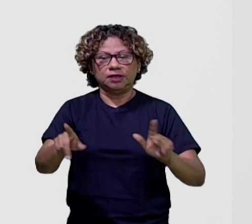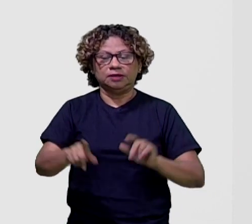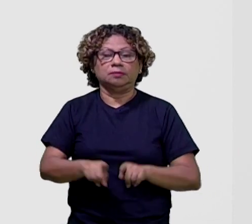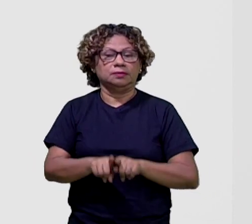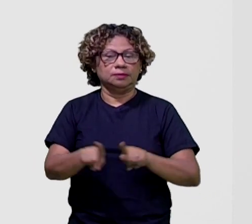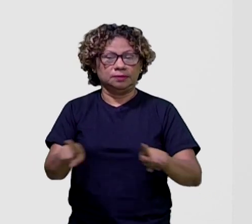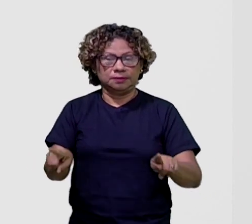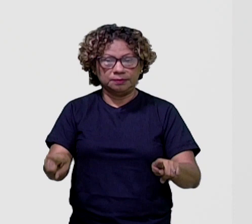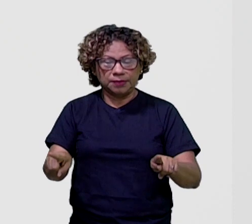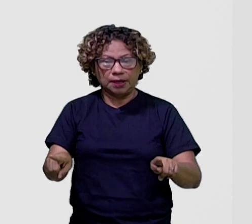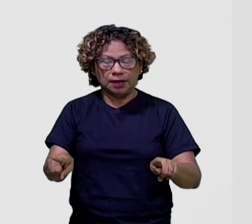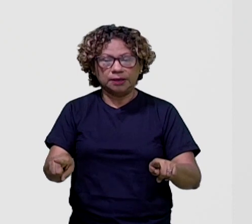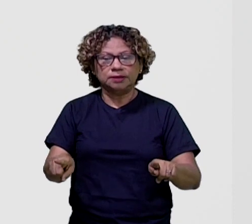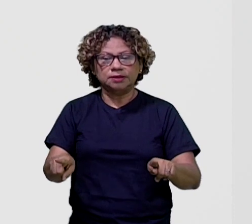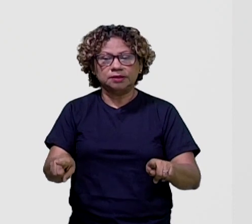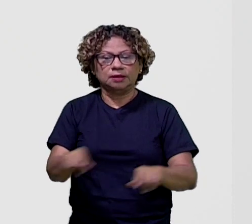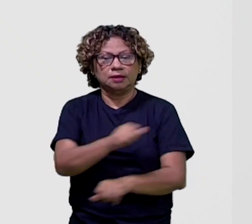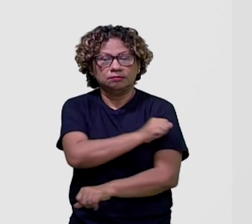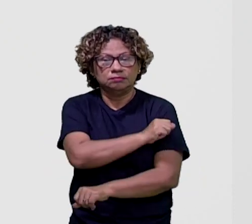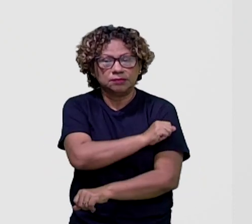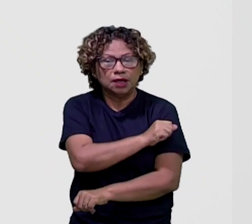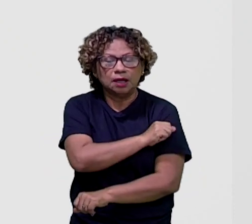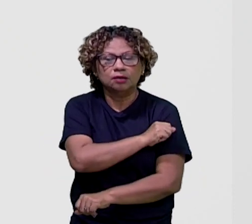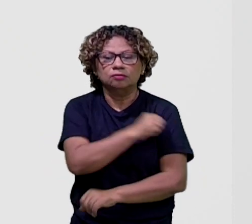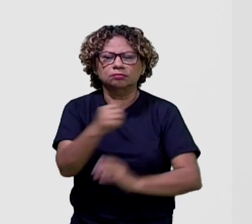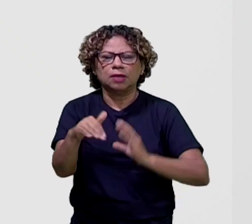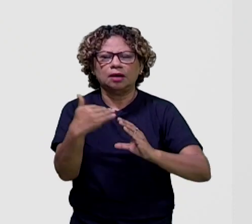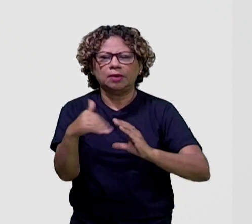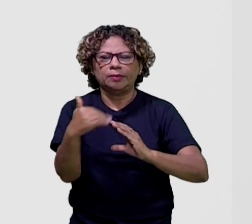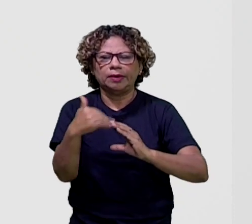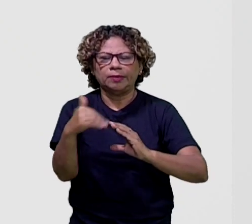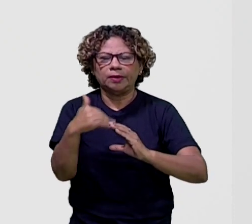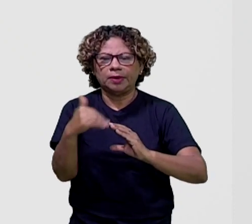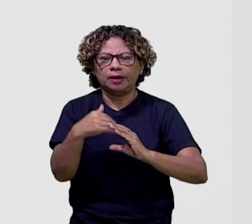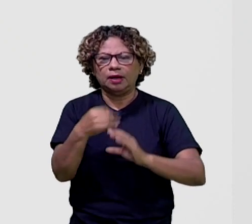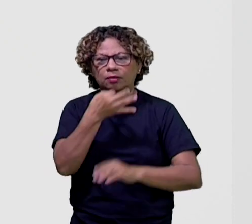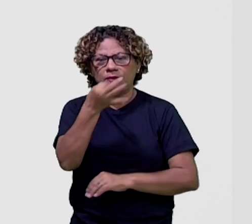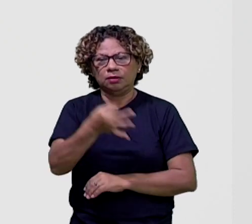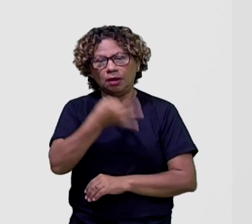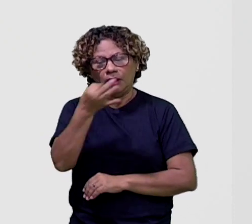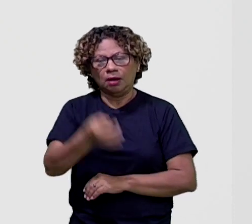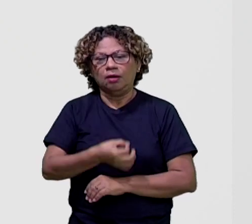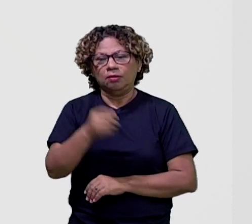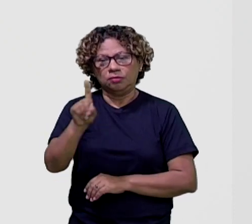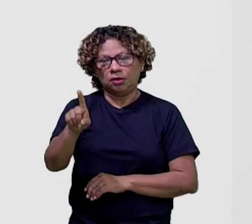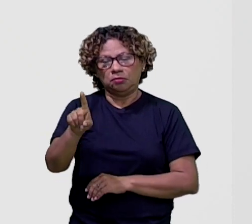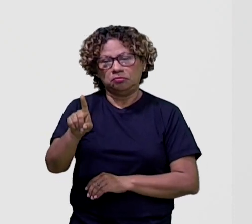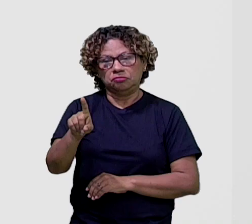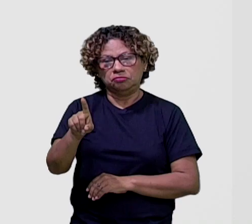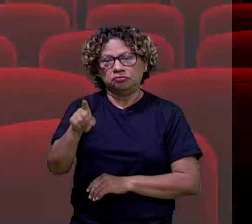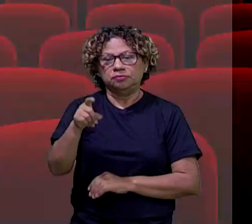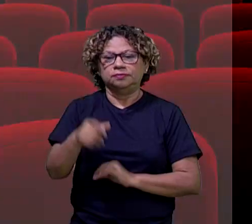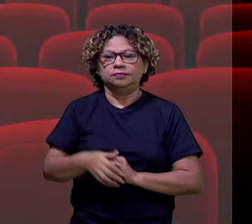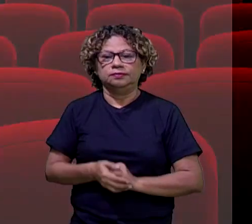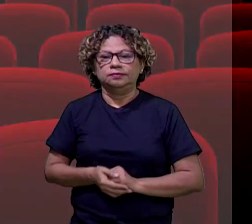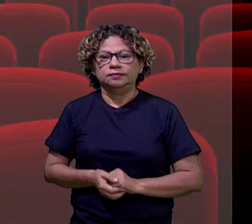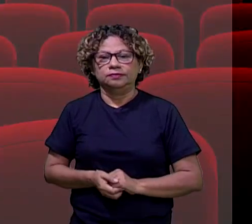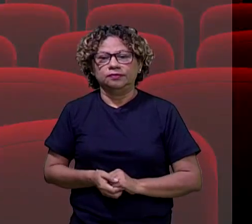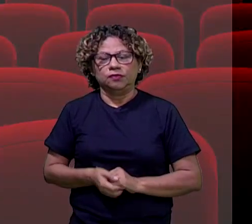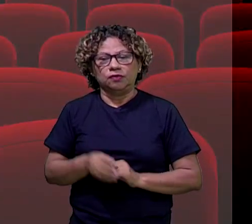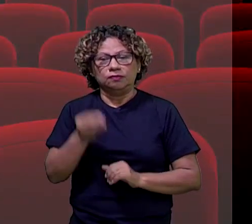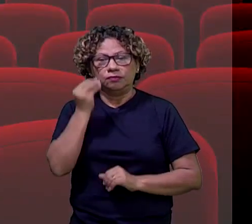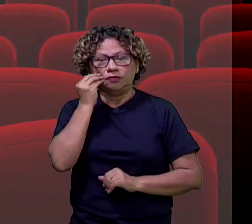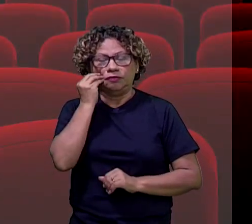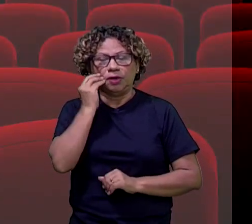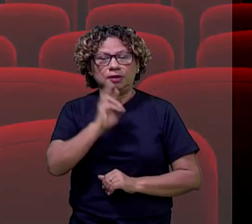Mas, muita gente indicando aí a alternativa número um. Então, vamos lá para a